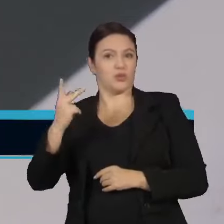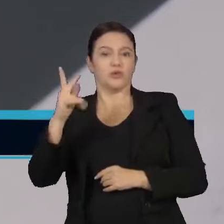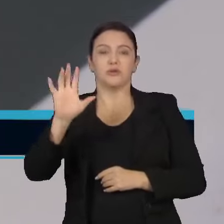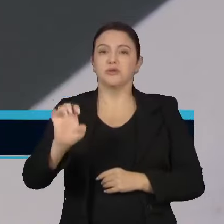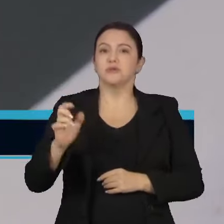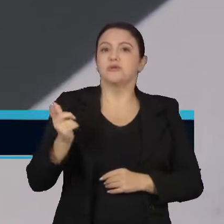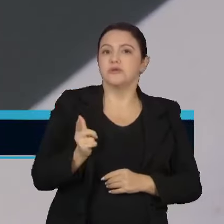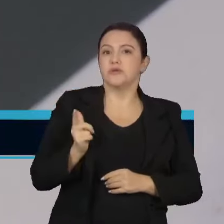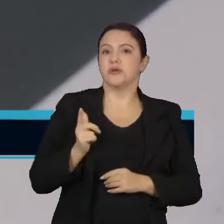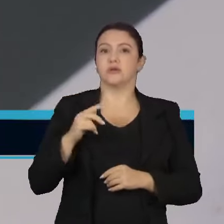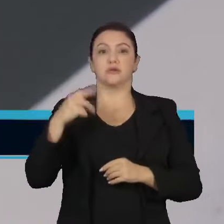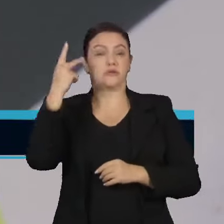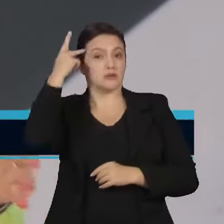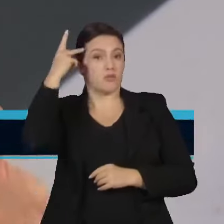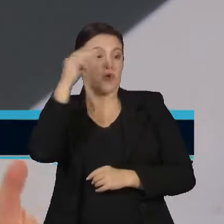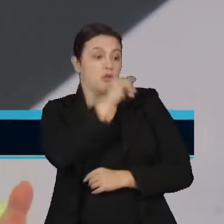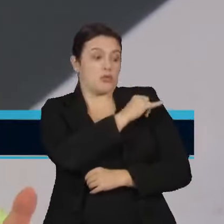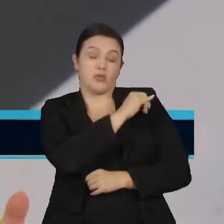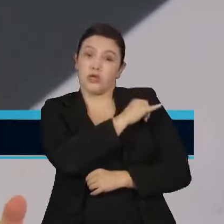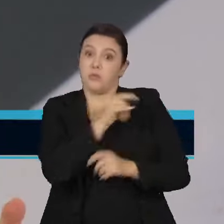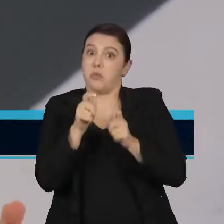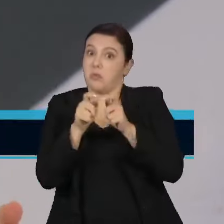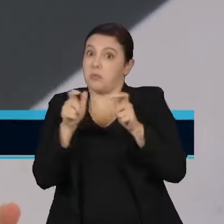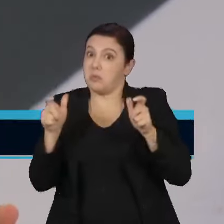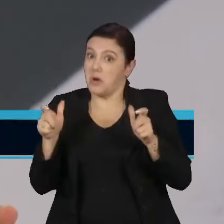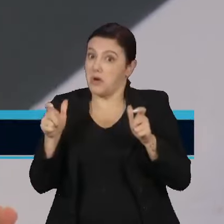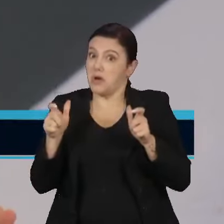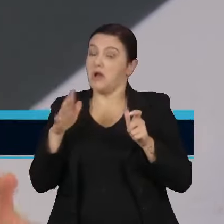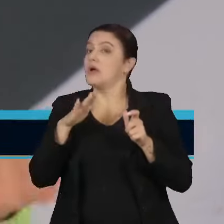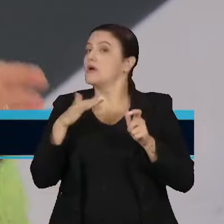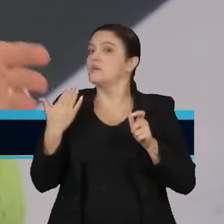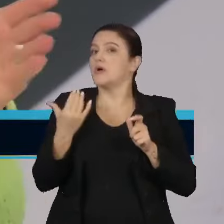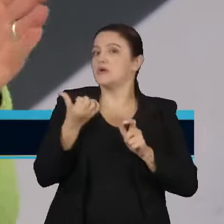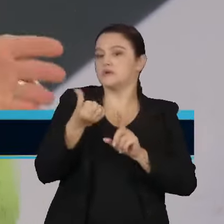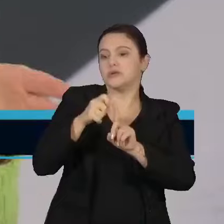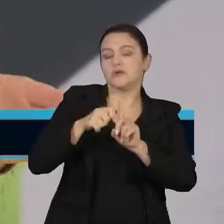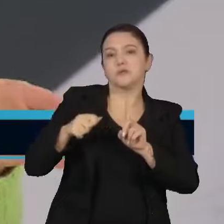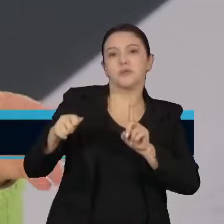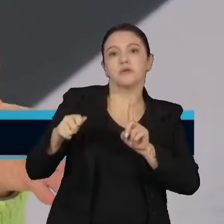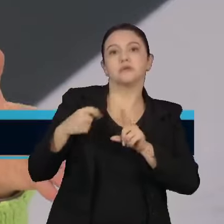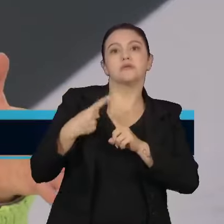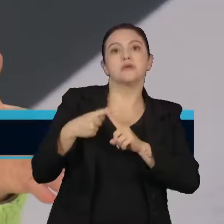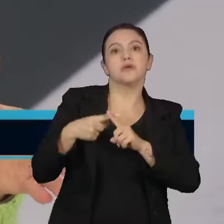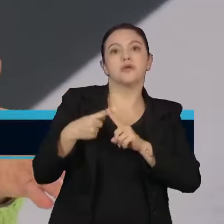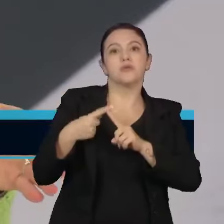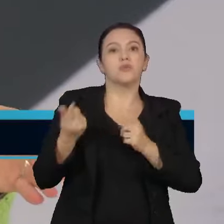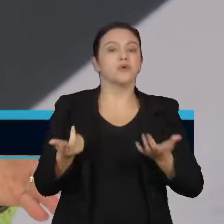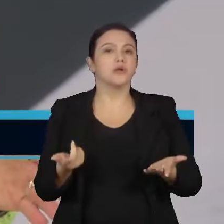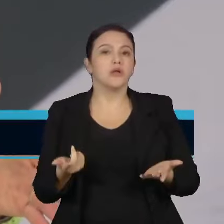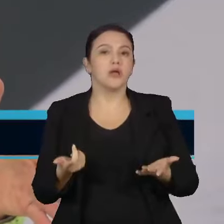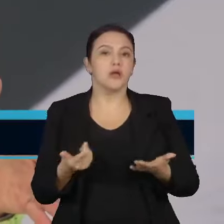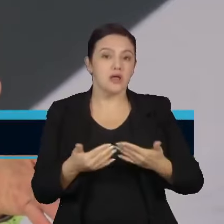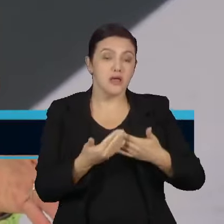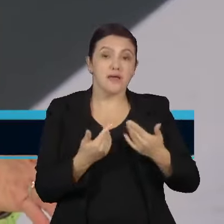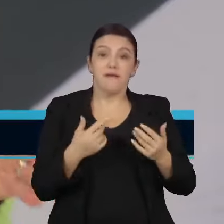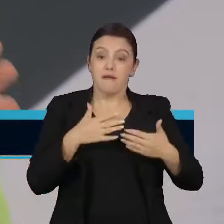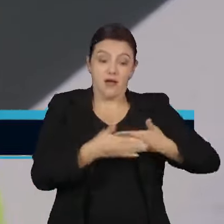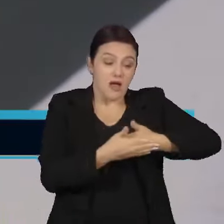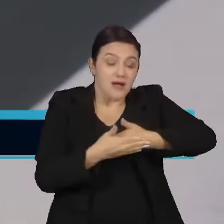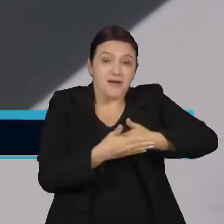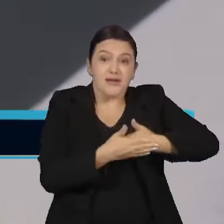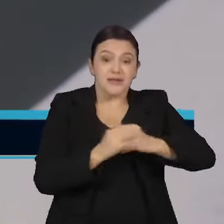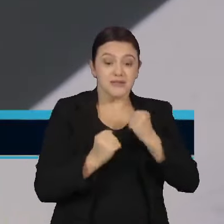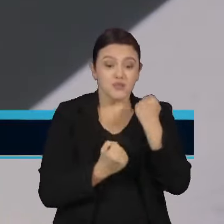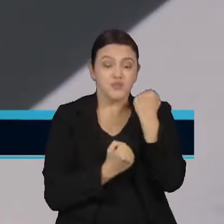estamos tendo um aumento dos casos de coqueluche. Morte nos primeiros seis meses, porque a criança não deu tempo dela ter a sua própria proteção.